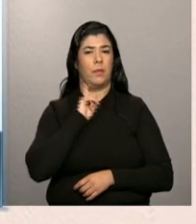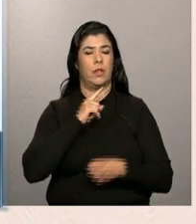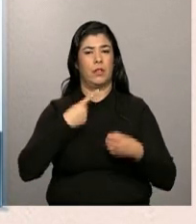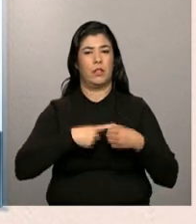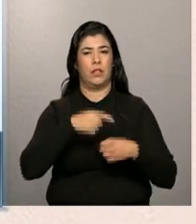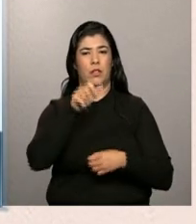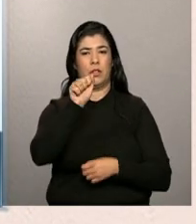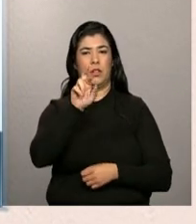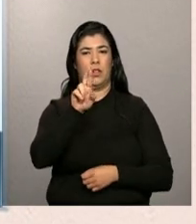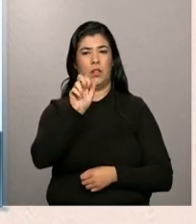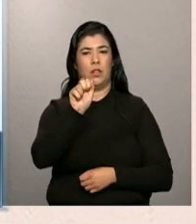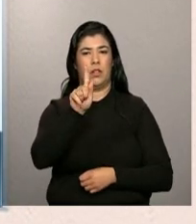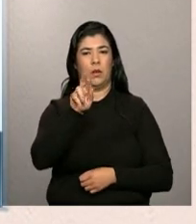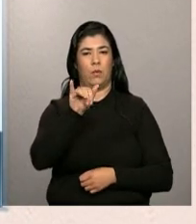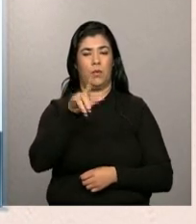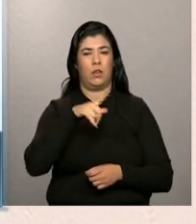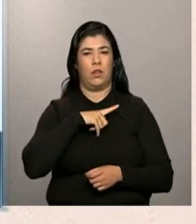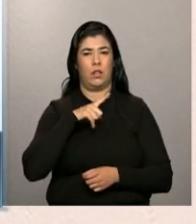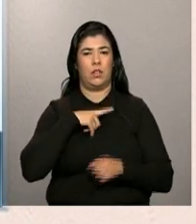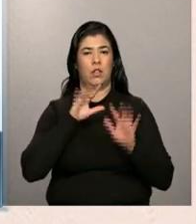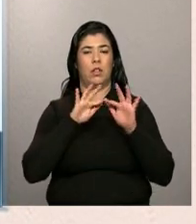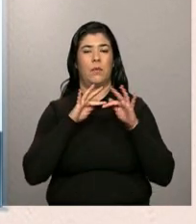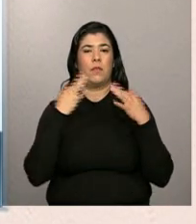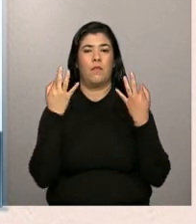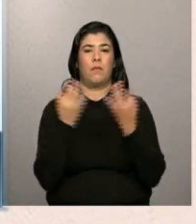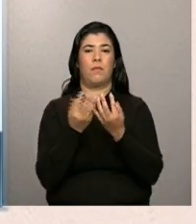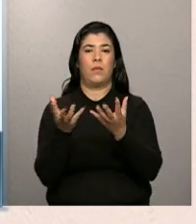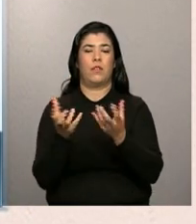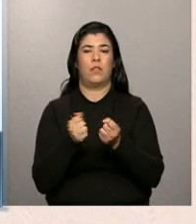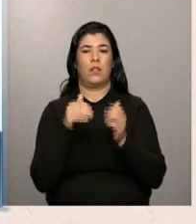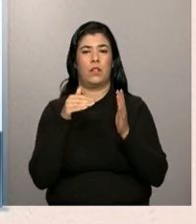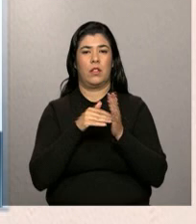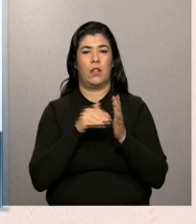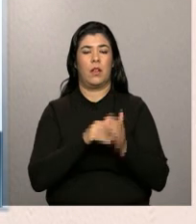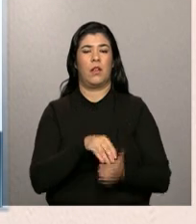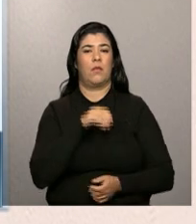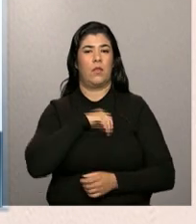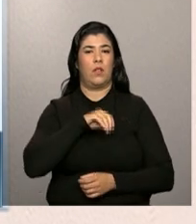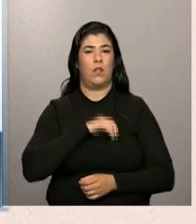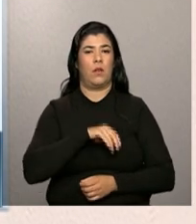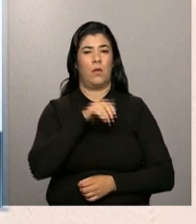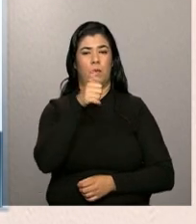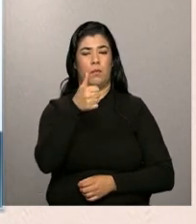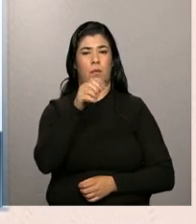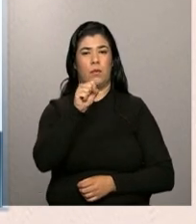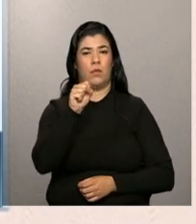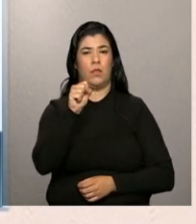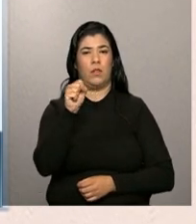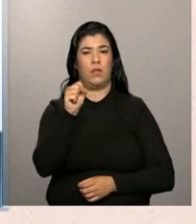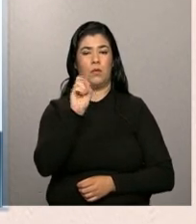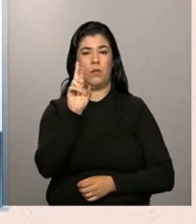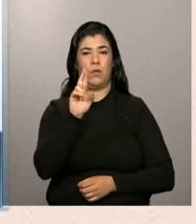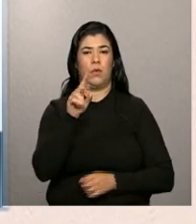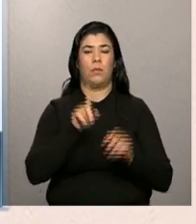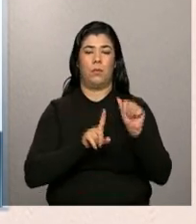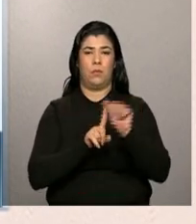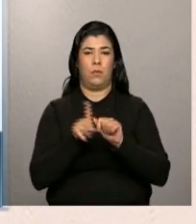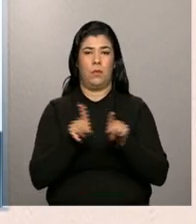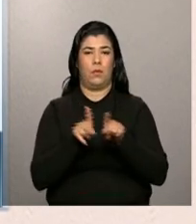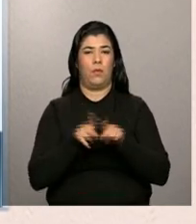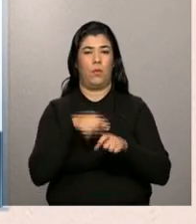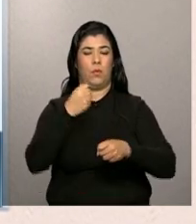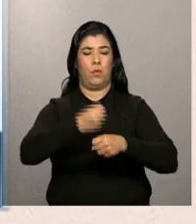voltados a famílias com renda de até 1.600 reais por mês e foram construídos com